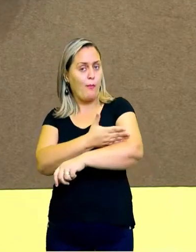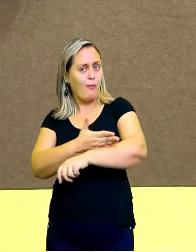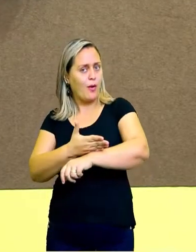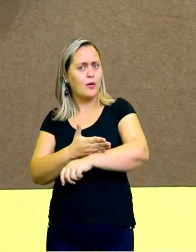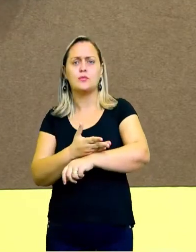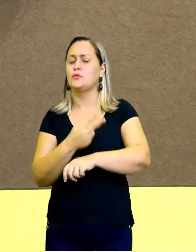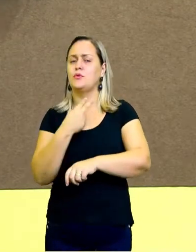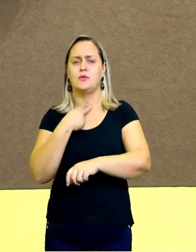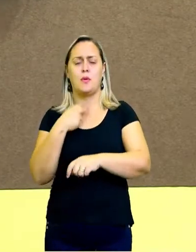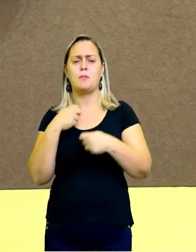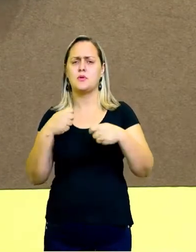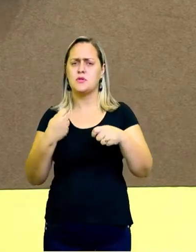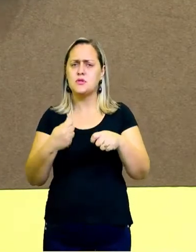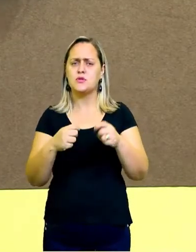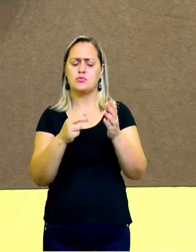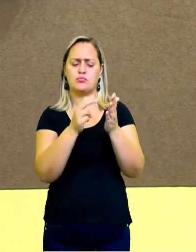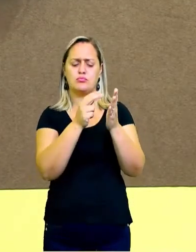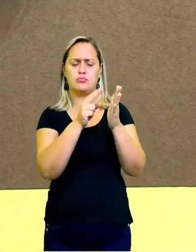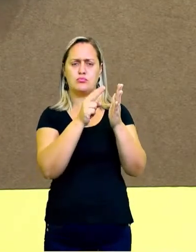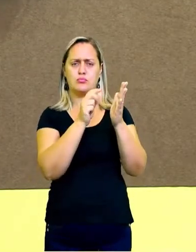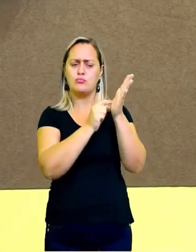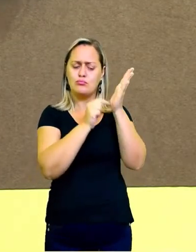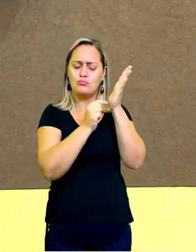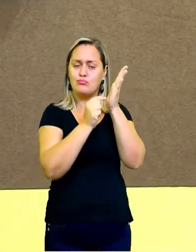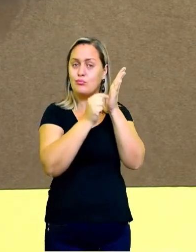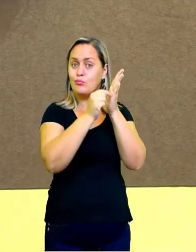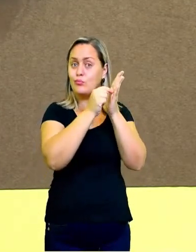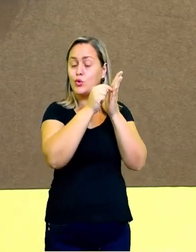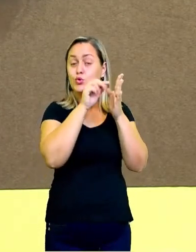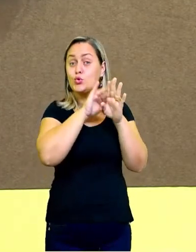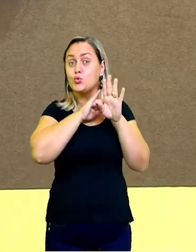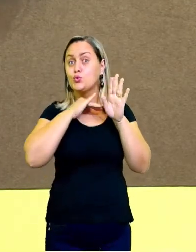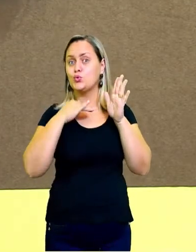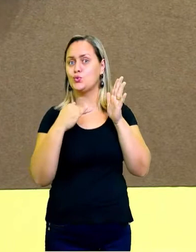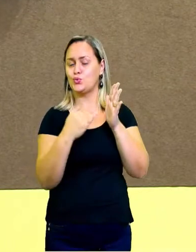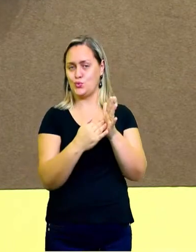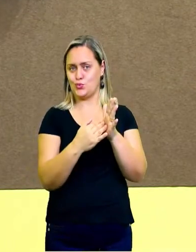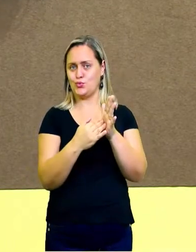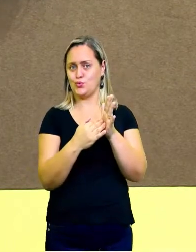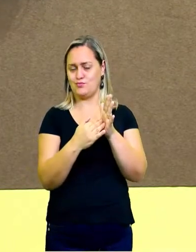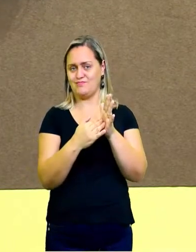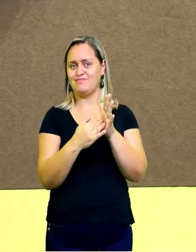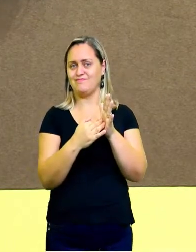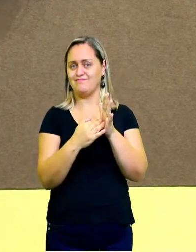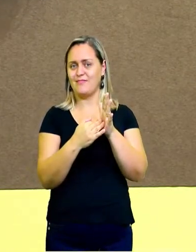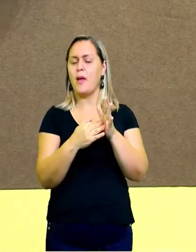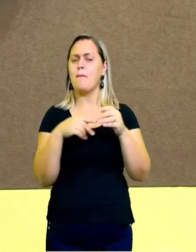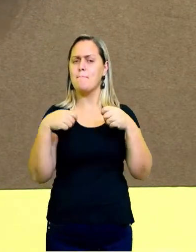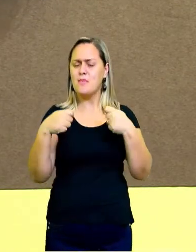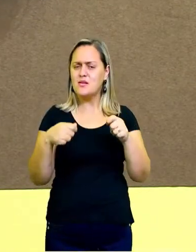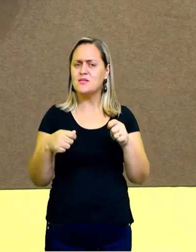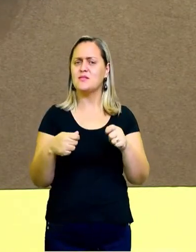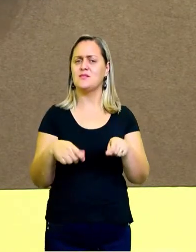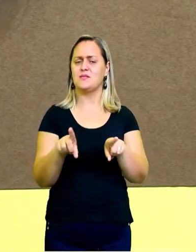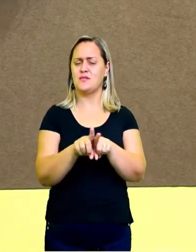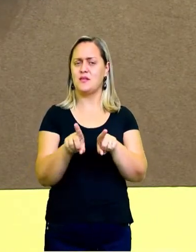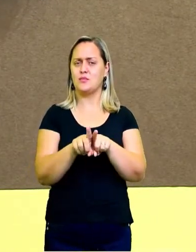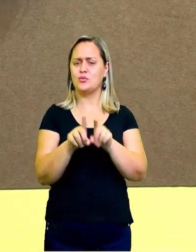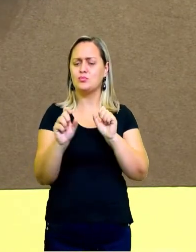pontilhadas, bem pontilhadas. quanto mais próximas, quanto mais junto as cores,